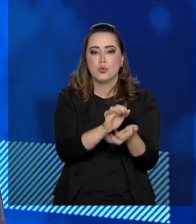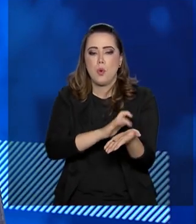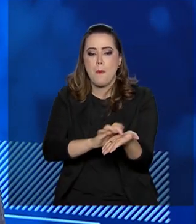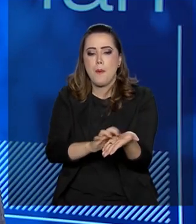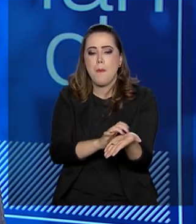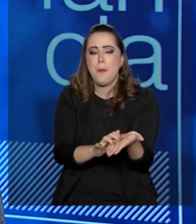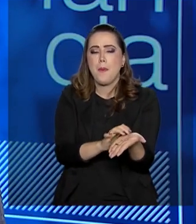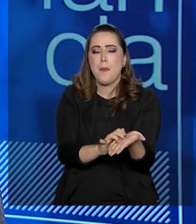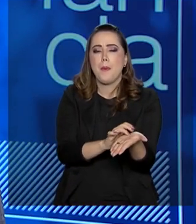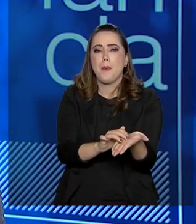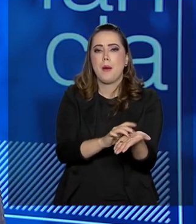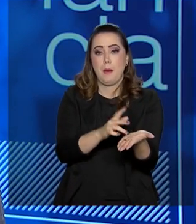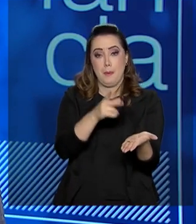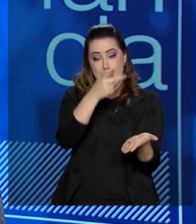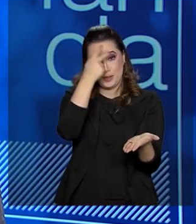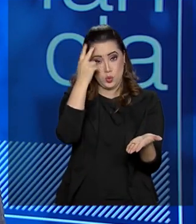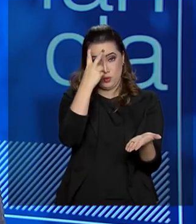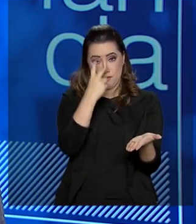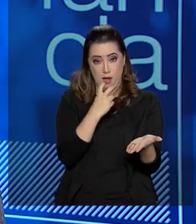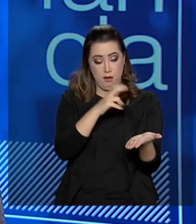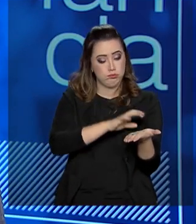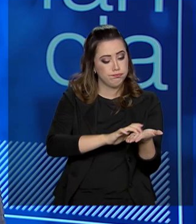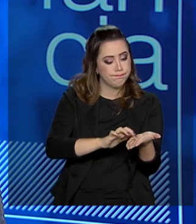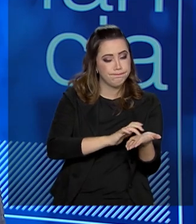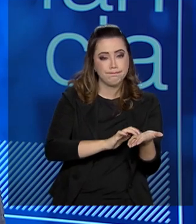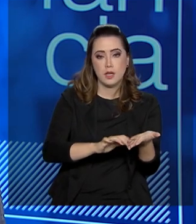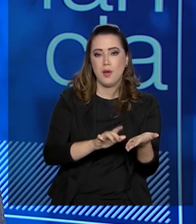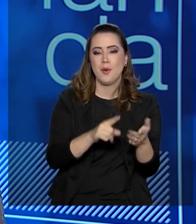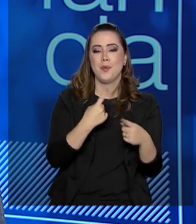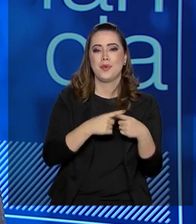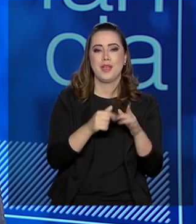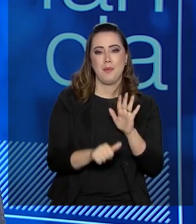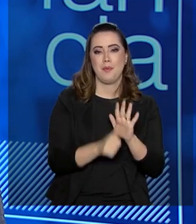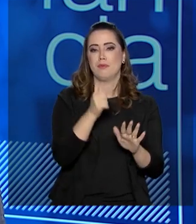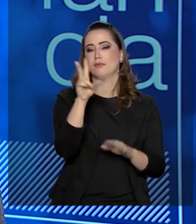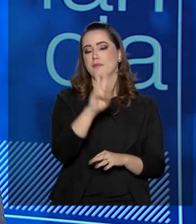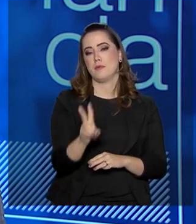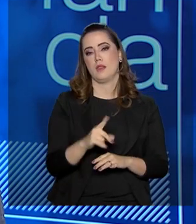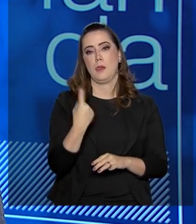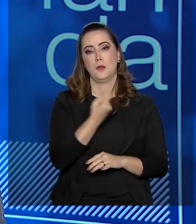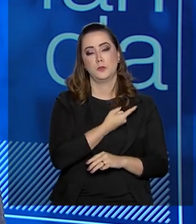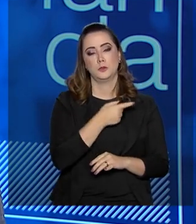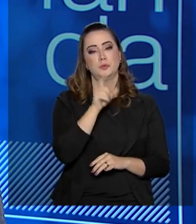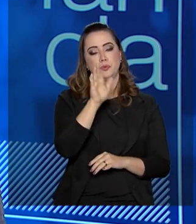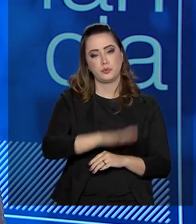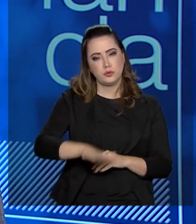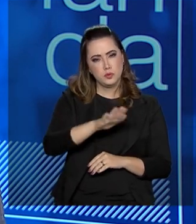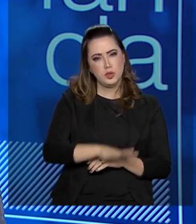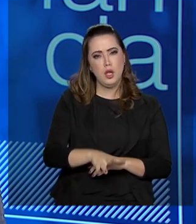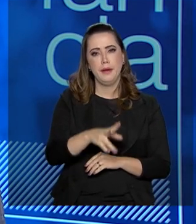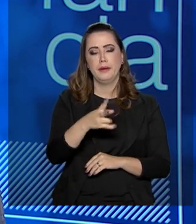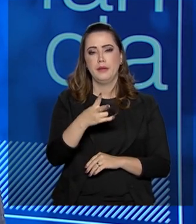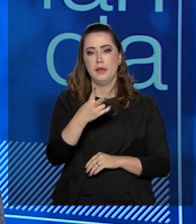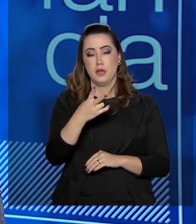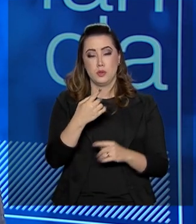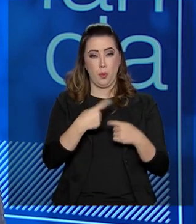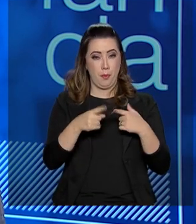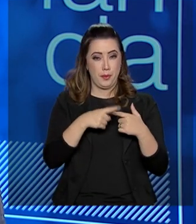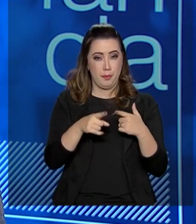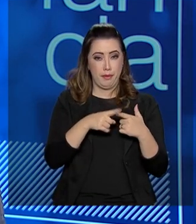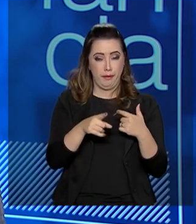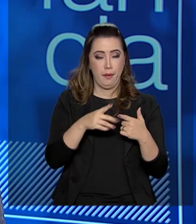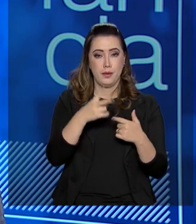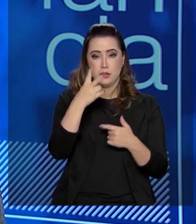humanidade, porque pela primeira vez nós teremos crianças com limitação de visão podendo estudar com crianças